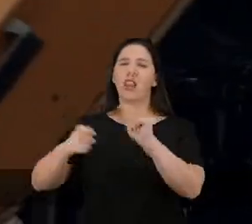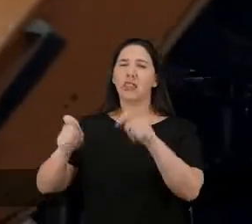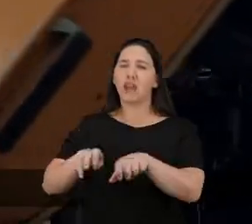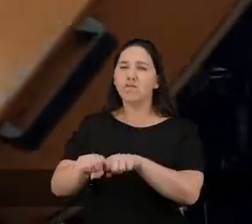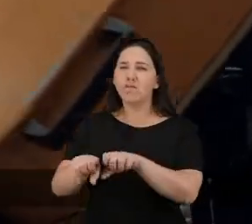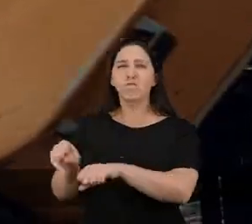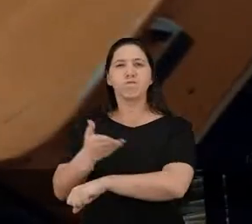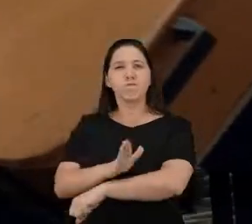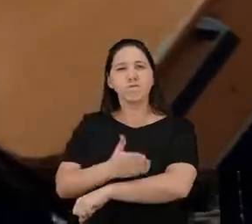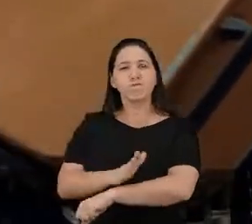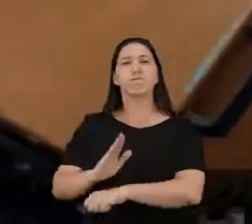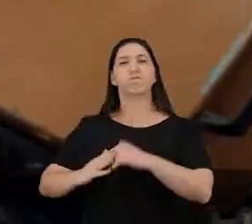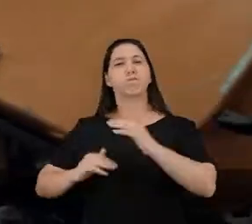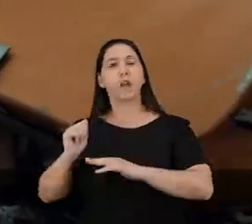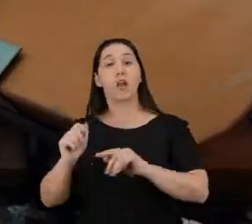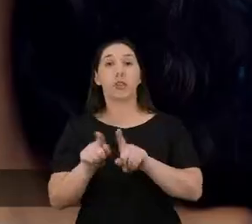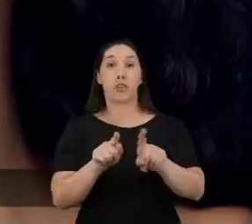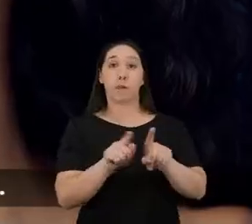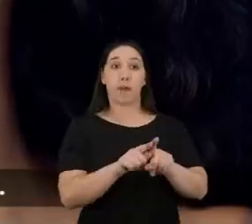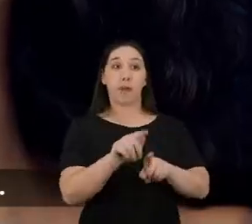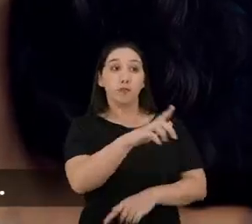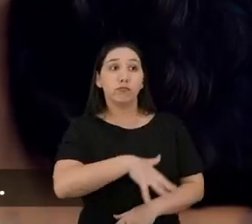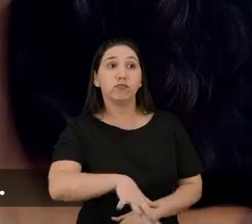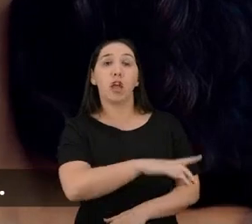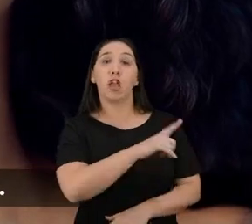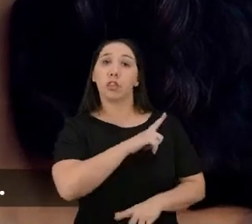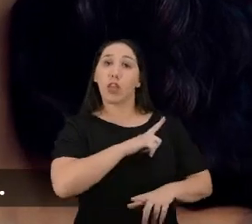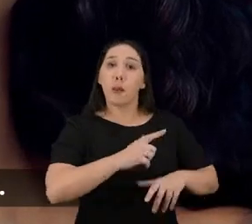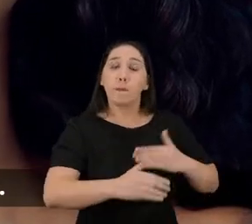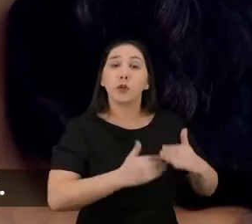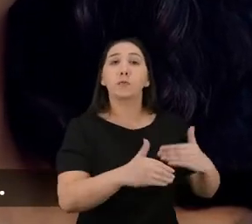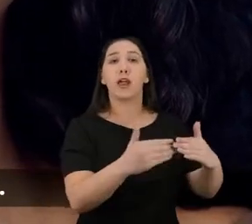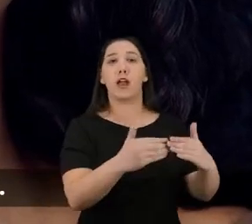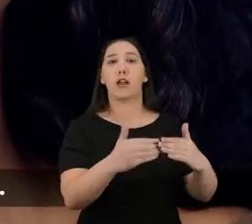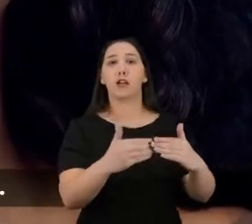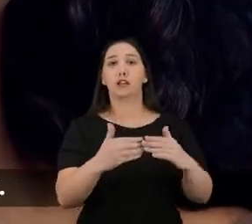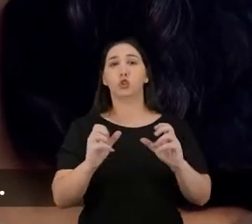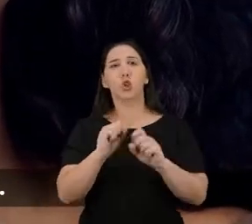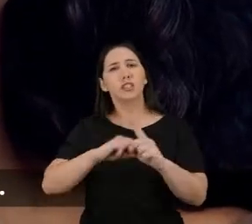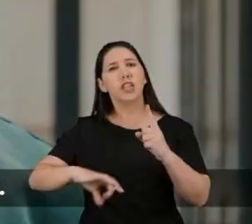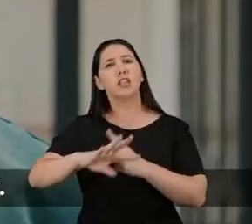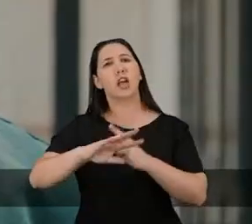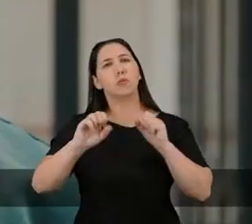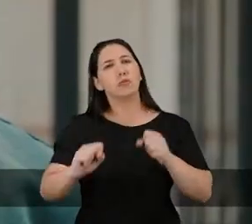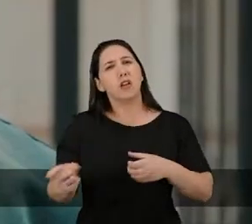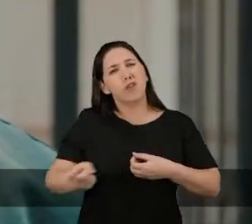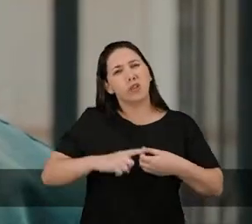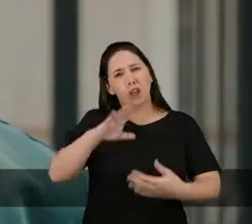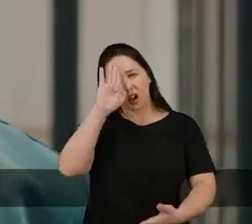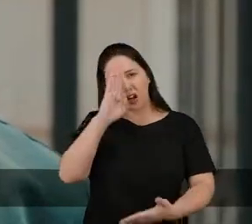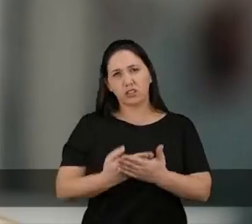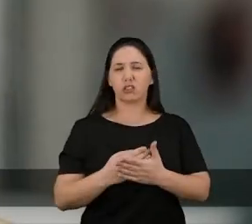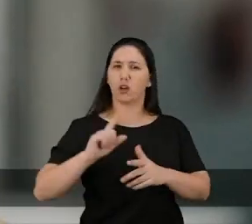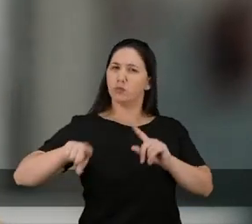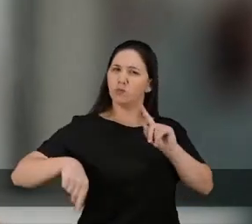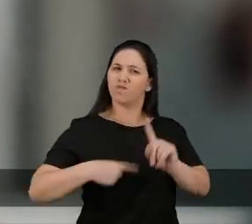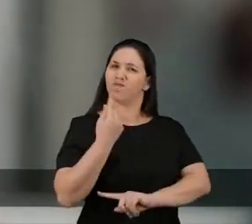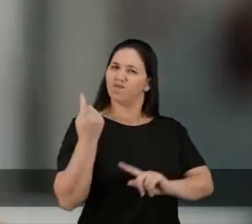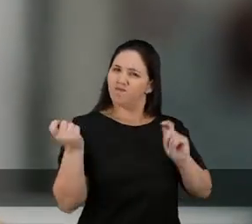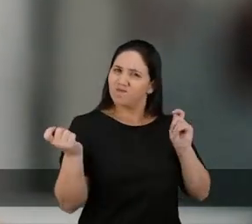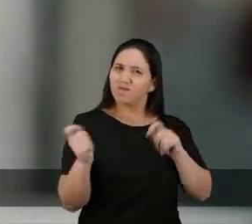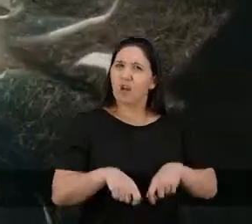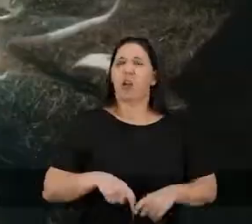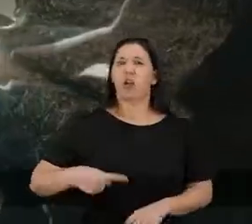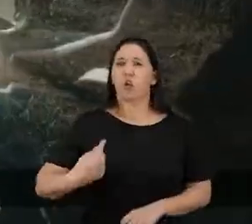Os trabalhadores possam prosperar. E a nossa sociedade possa voltar a acreditar. Acreditar no nosso poder de